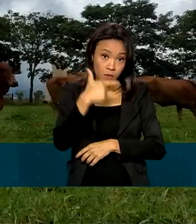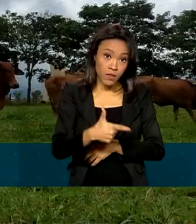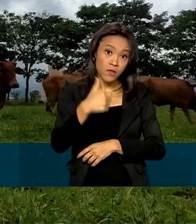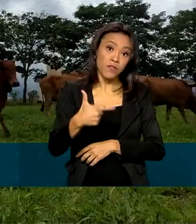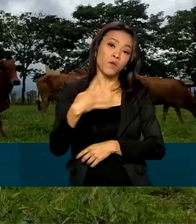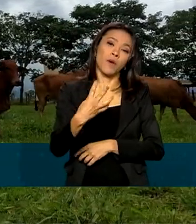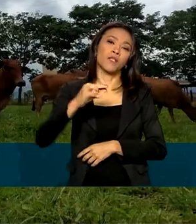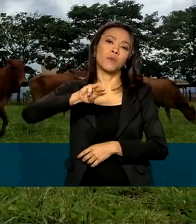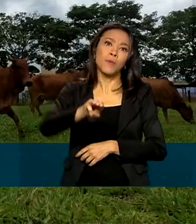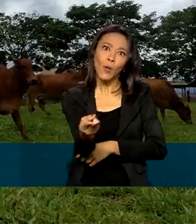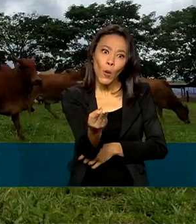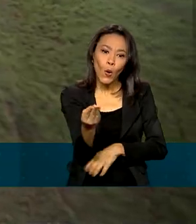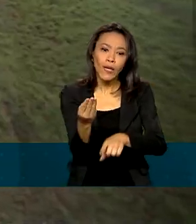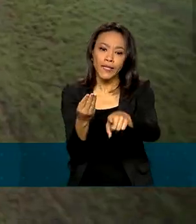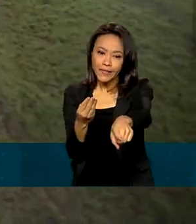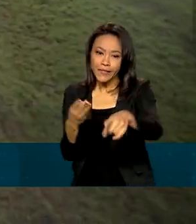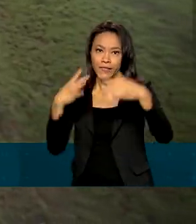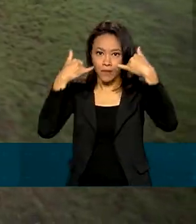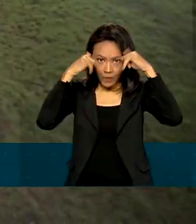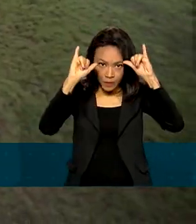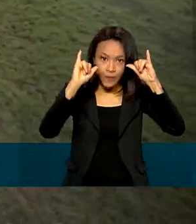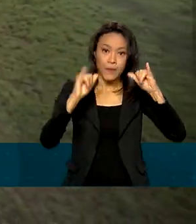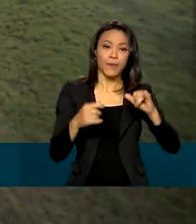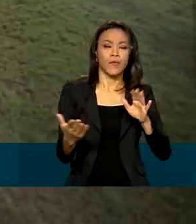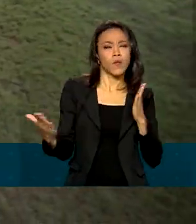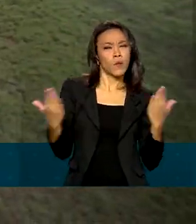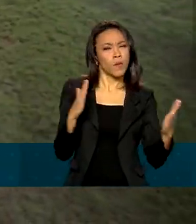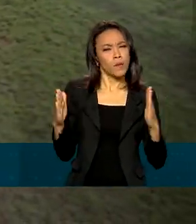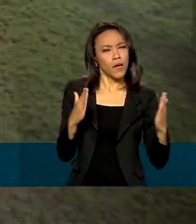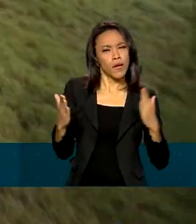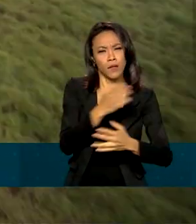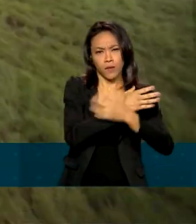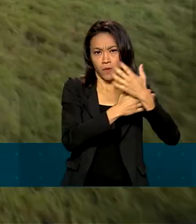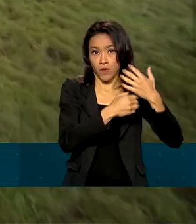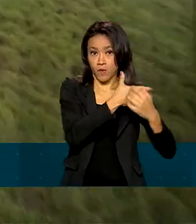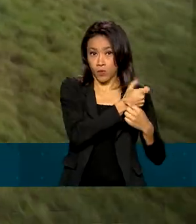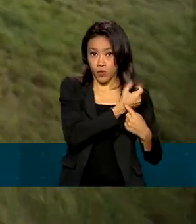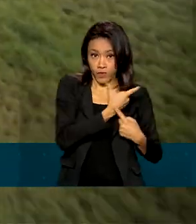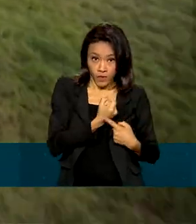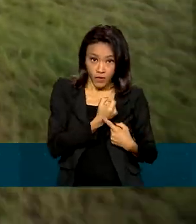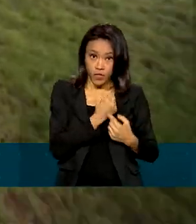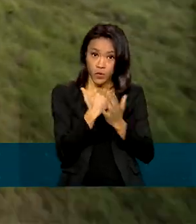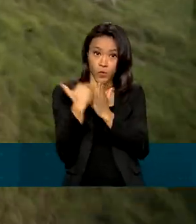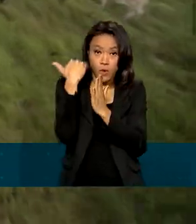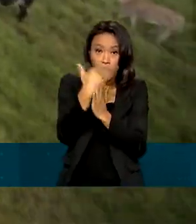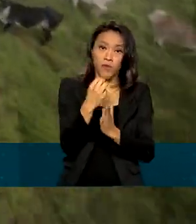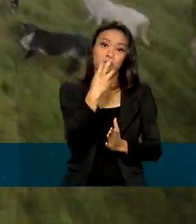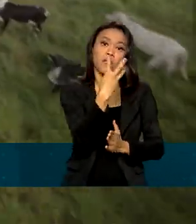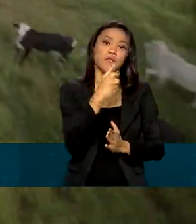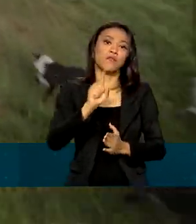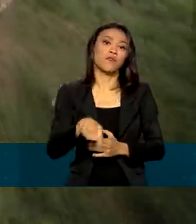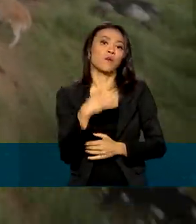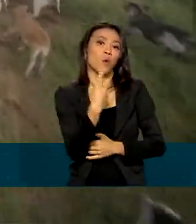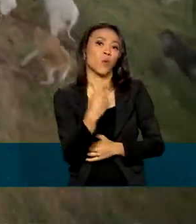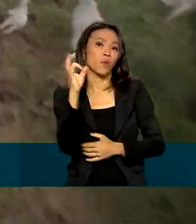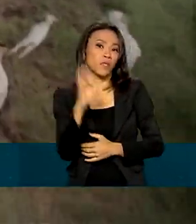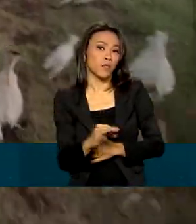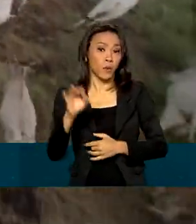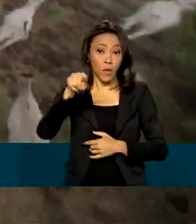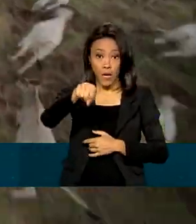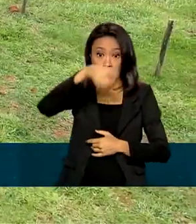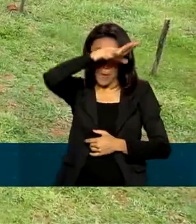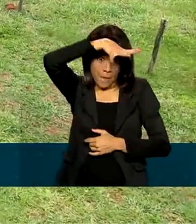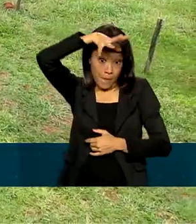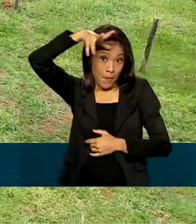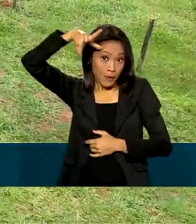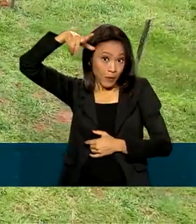mil cabeças de gado. Em relação a 2020, o crescimento foi de 3,1%. Mato Grosso se manteve